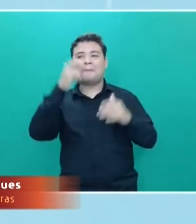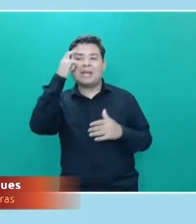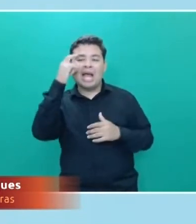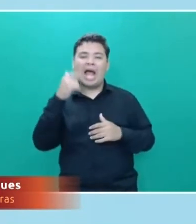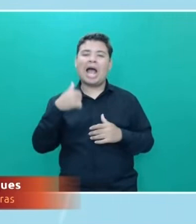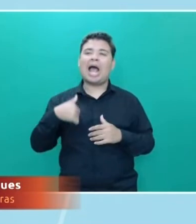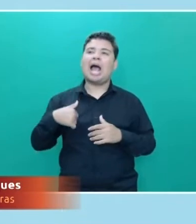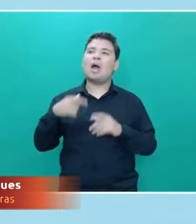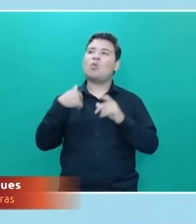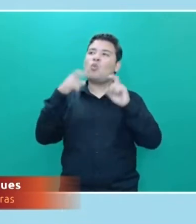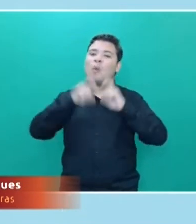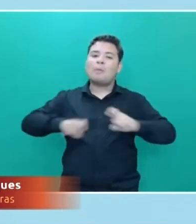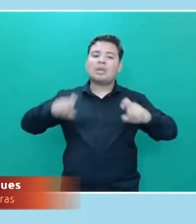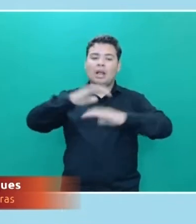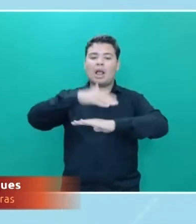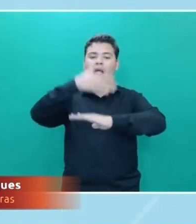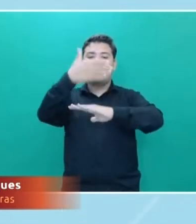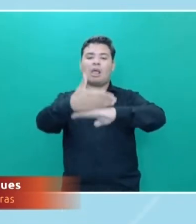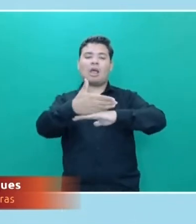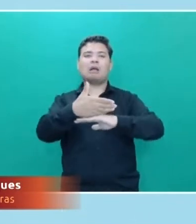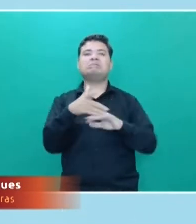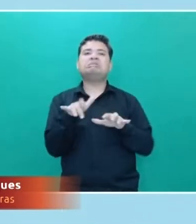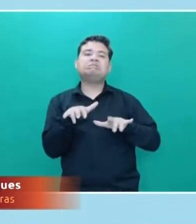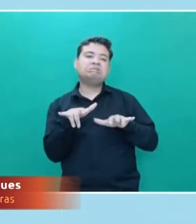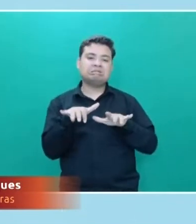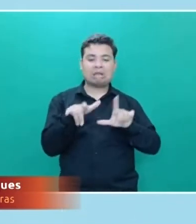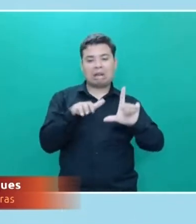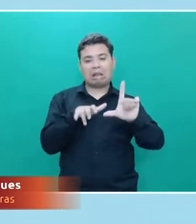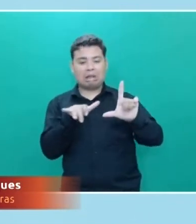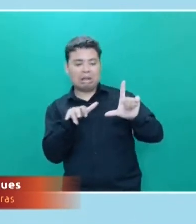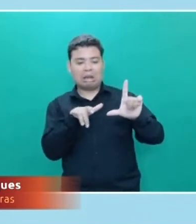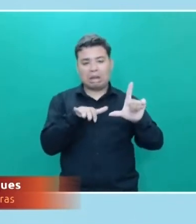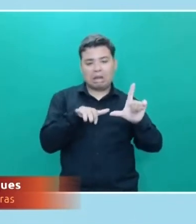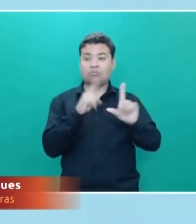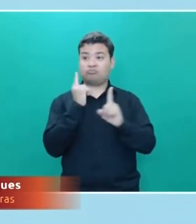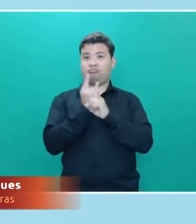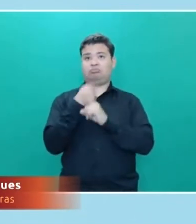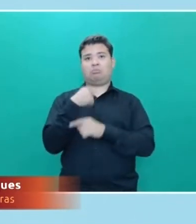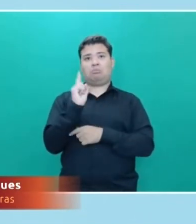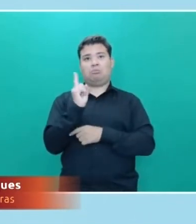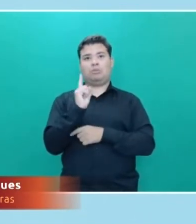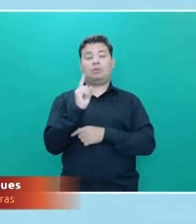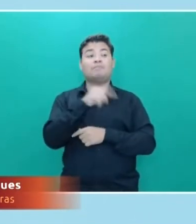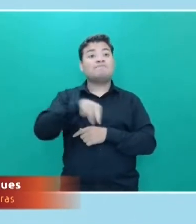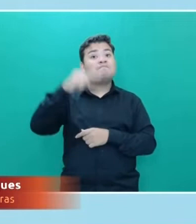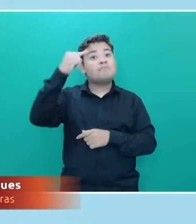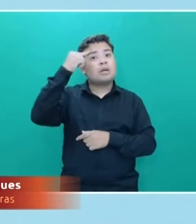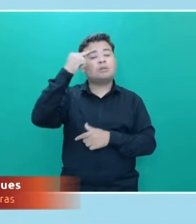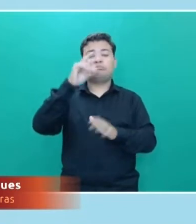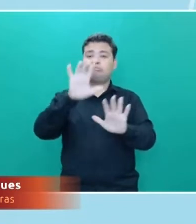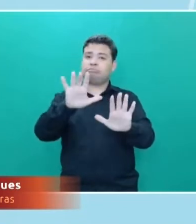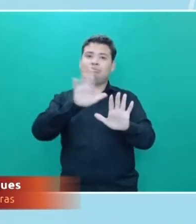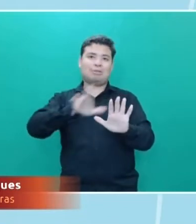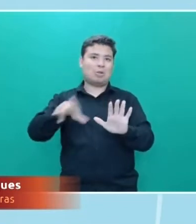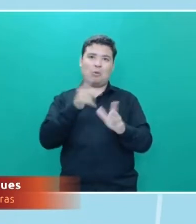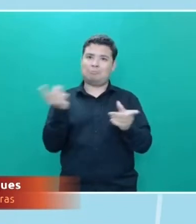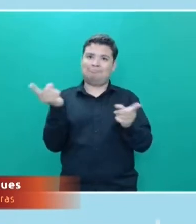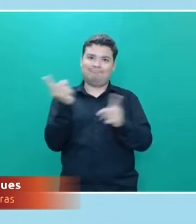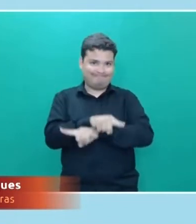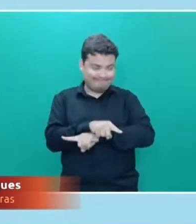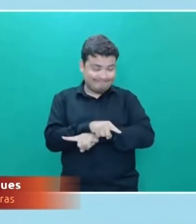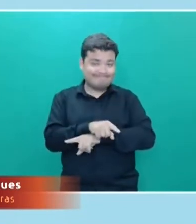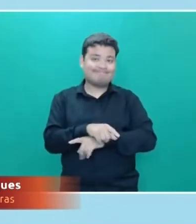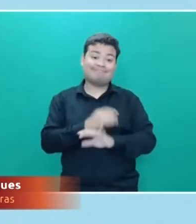do computador, ninguém vai encontrar. Não, não é assim. Muito pelo contrário. A internet,